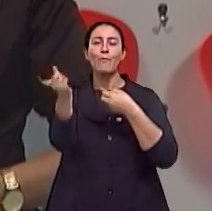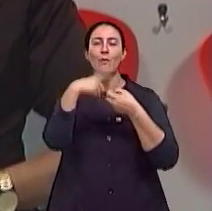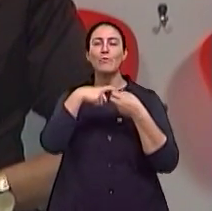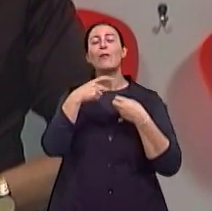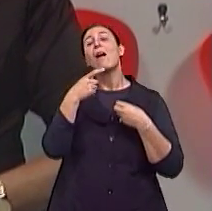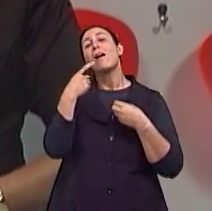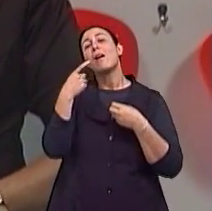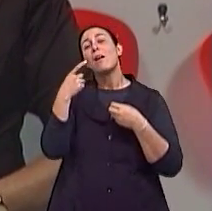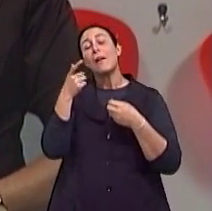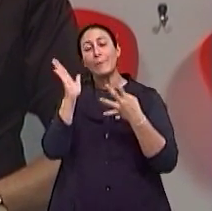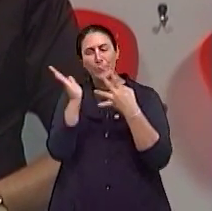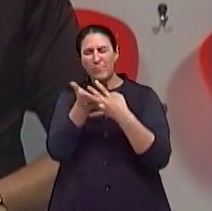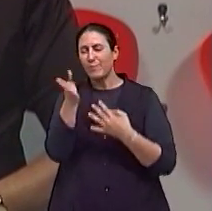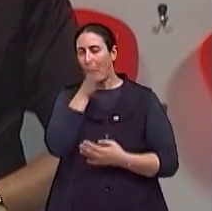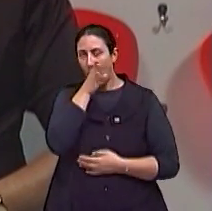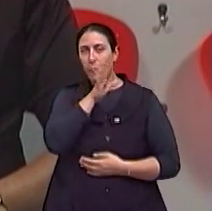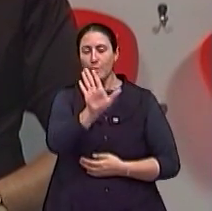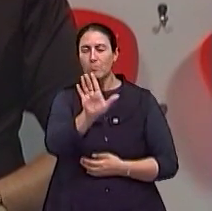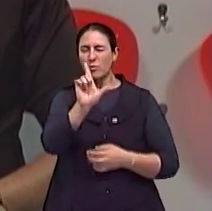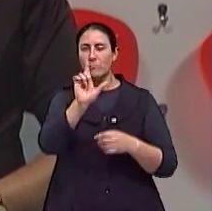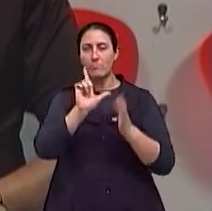exatamente, o nosso intervalo é bastante curto e a gente já volta.